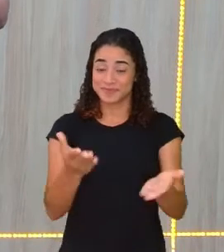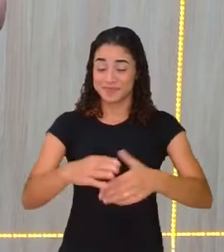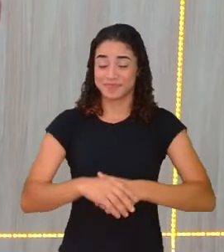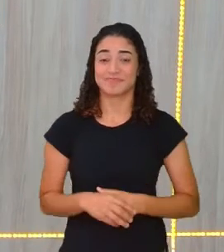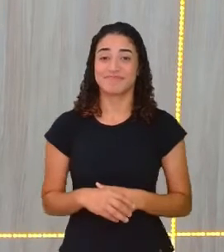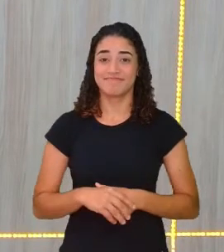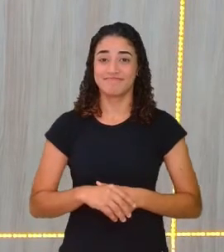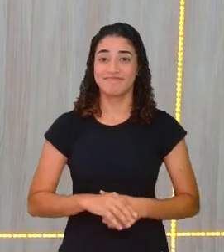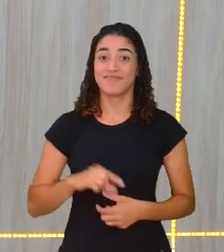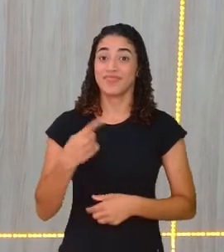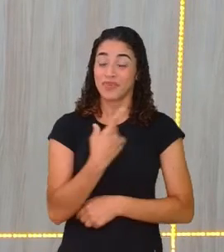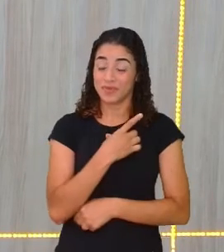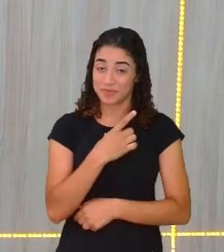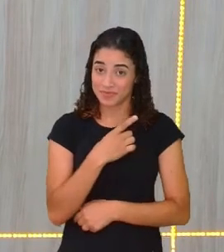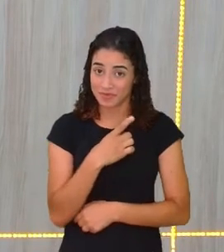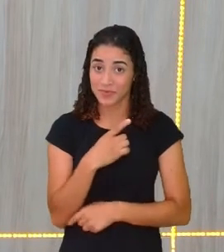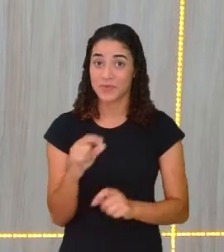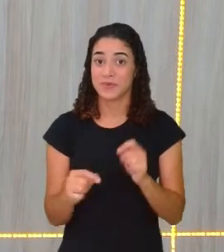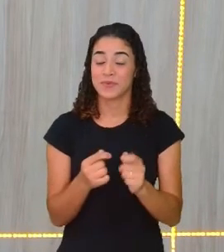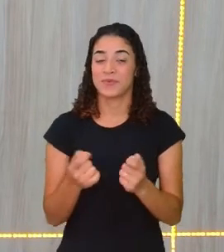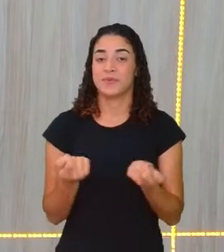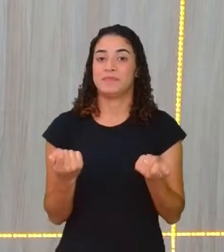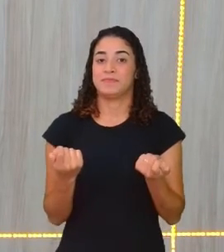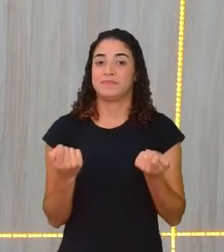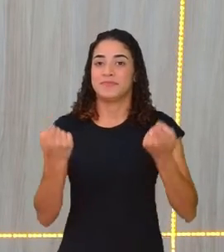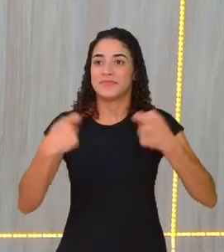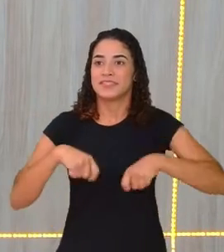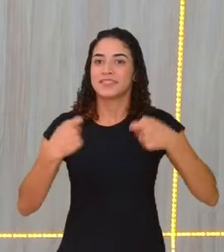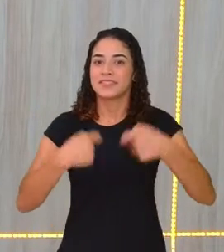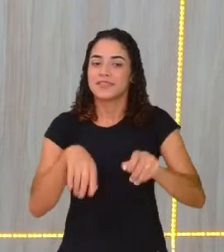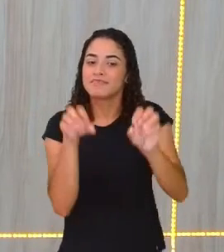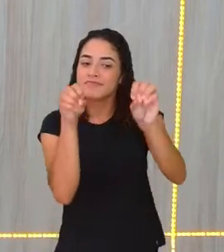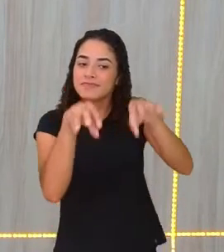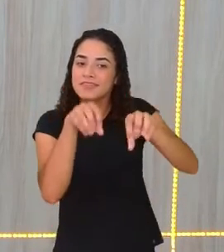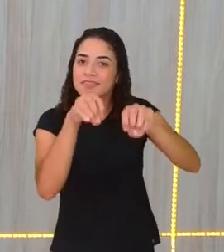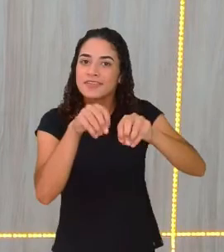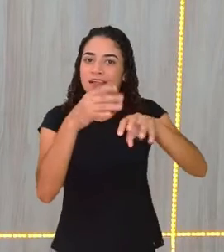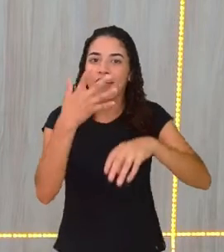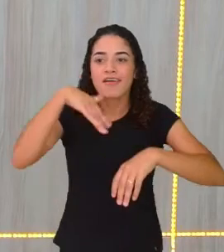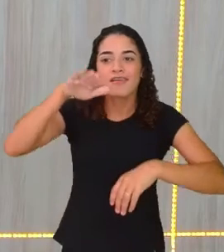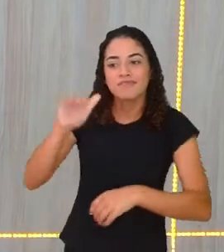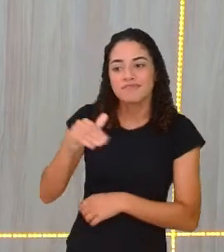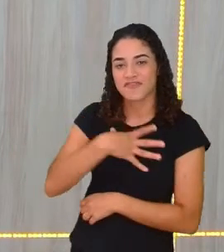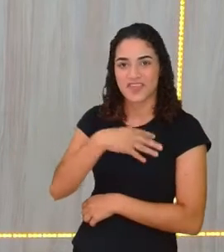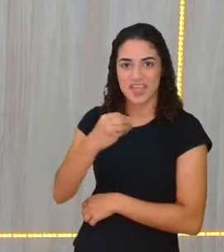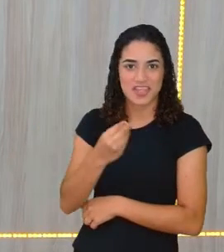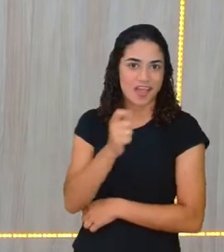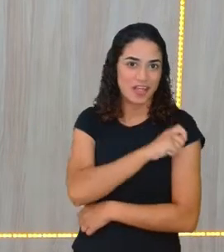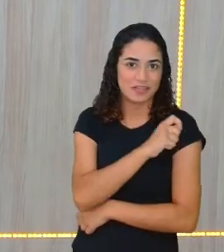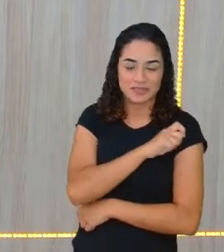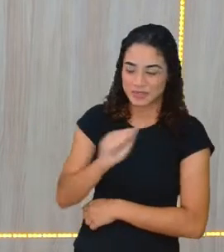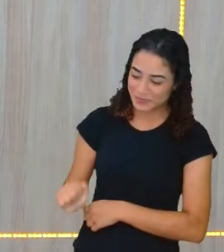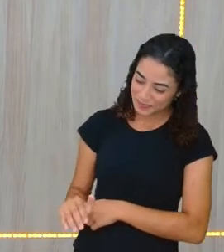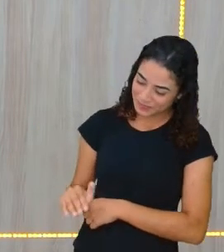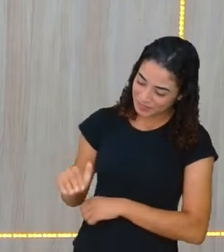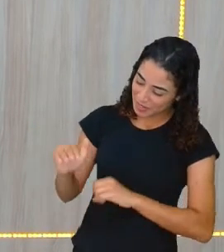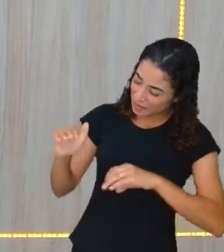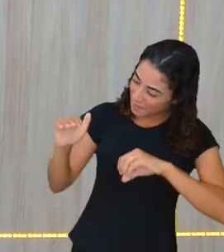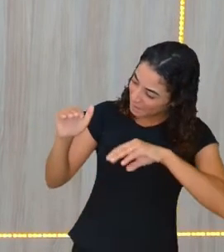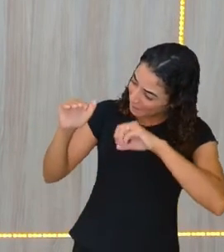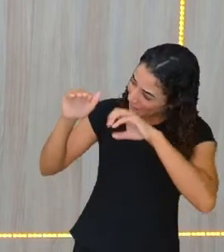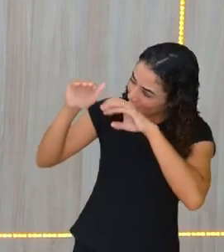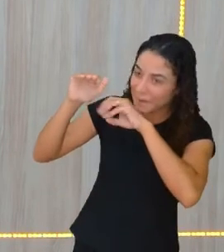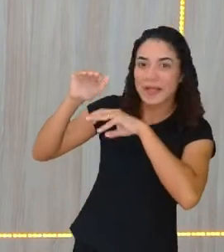Nós temos que gerar nos nossos filhos, alunos, nós precisamos gerar, não é?